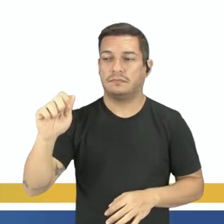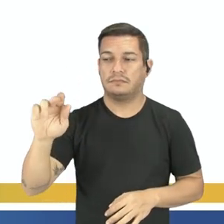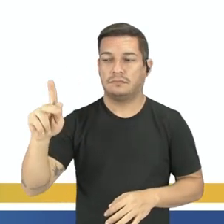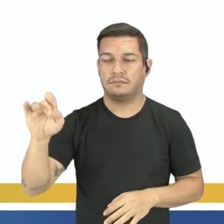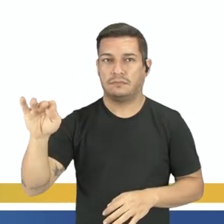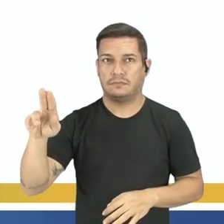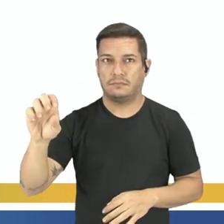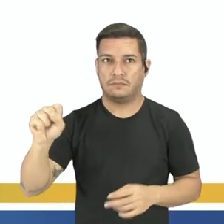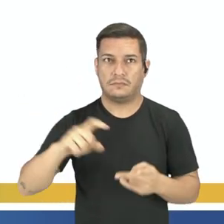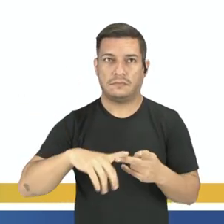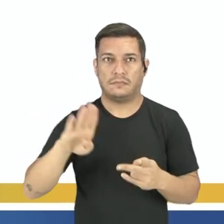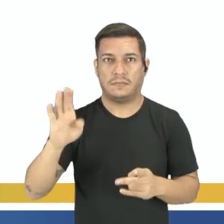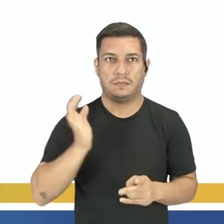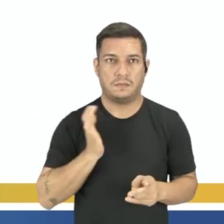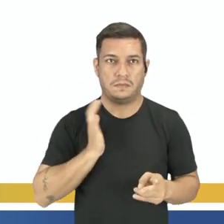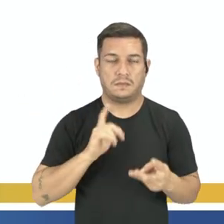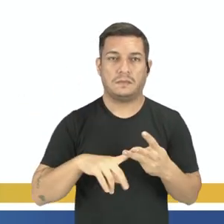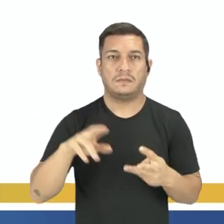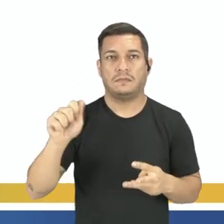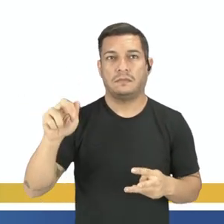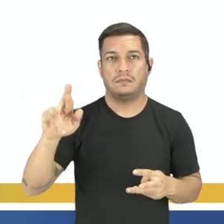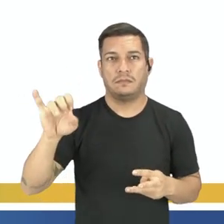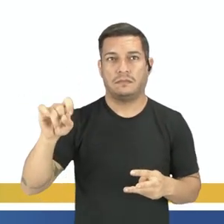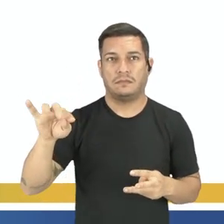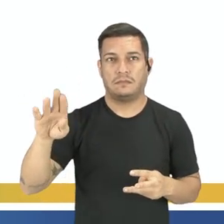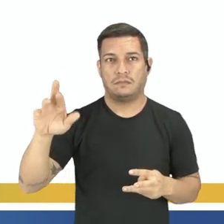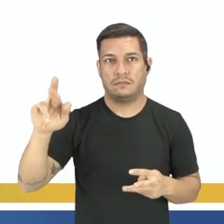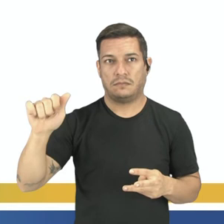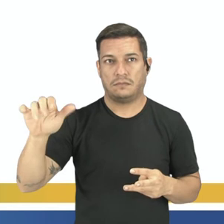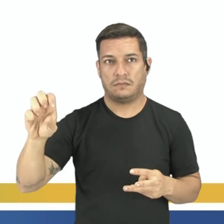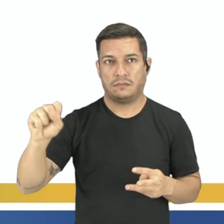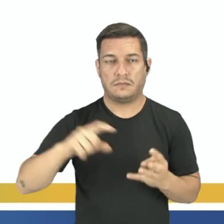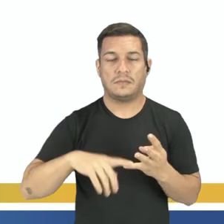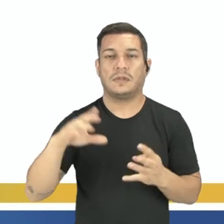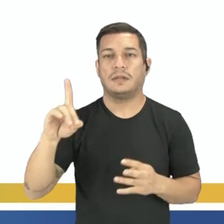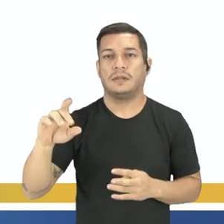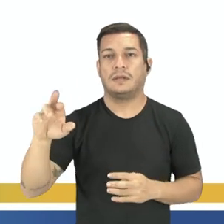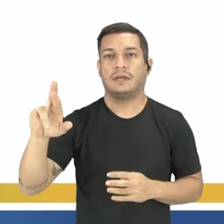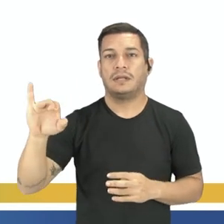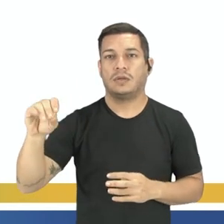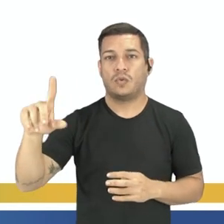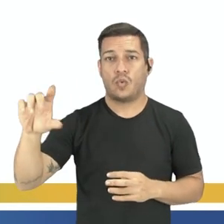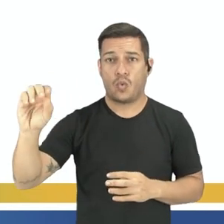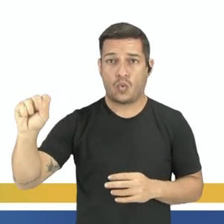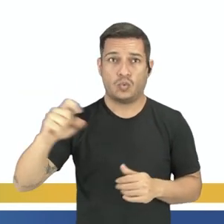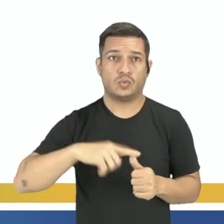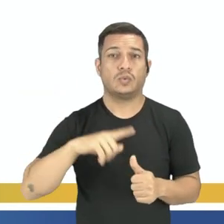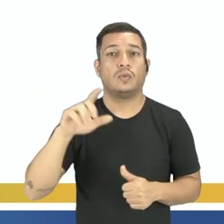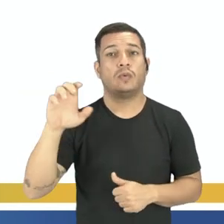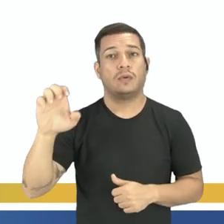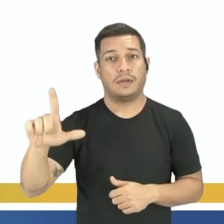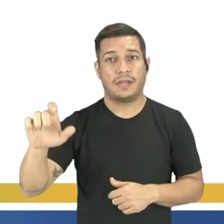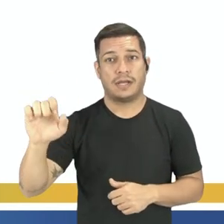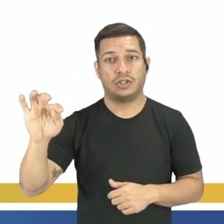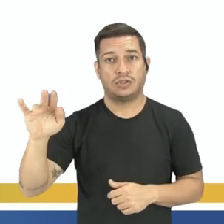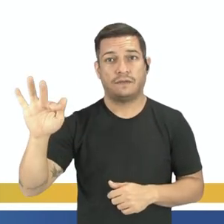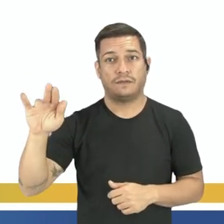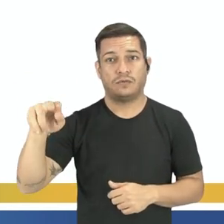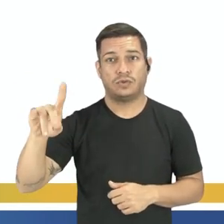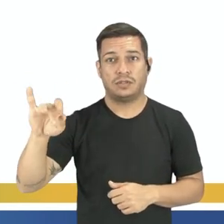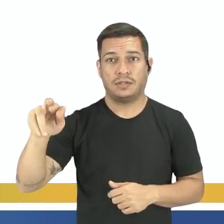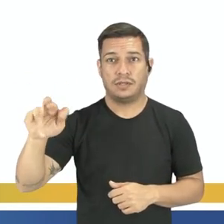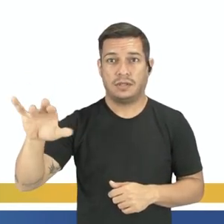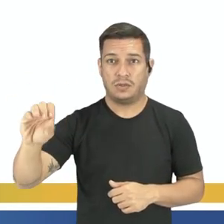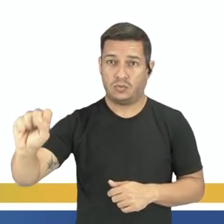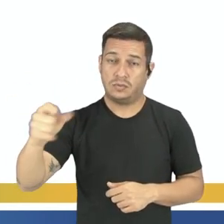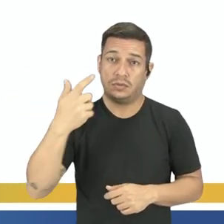Japitones. B. Burgueses. C. Aristocratas. D. Crioulos. E. Latifundiários. Então, está aí